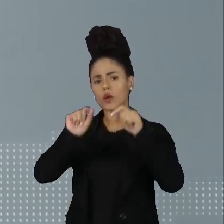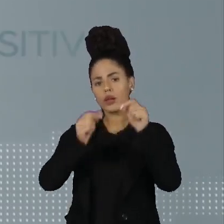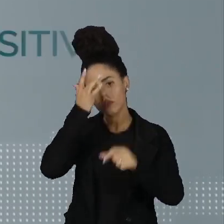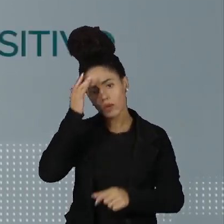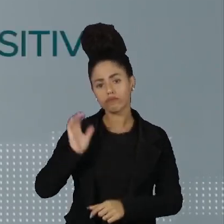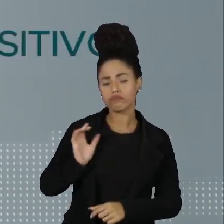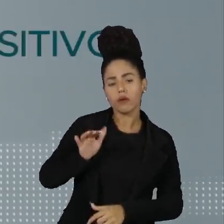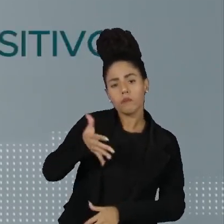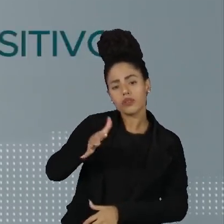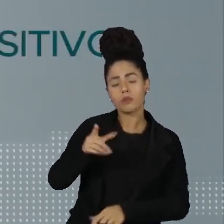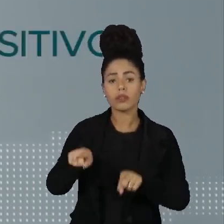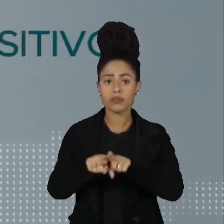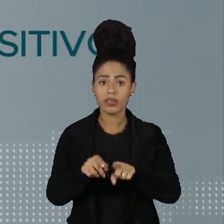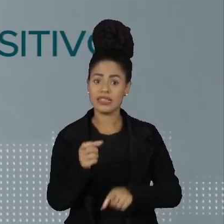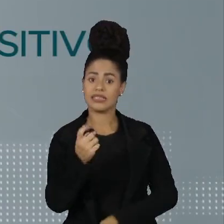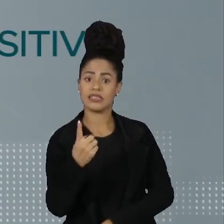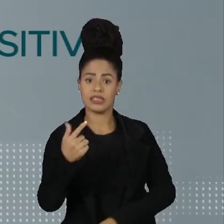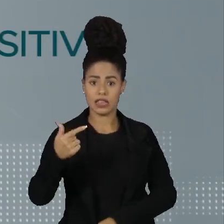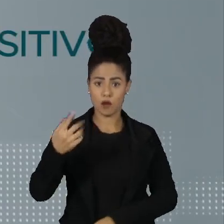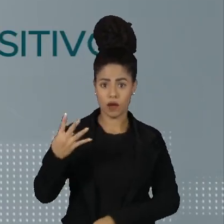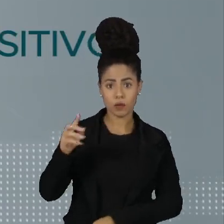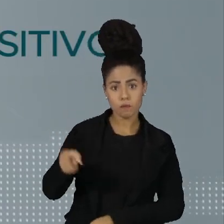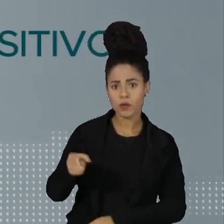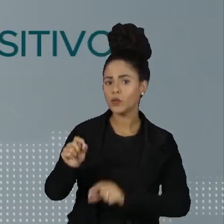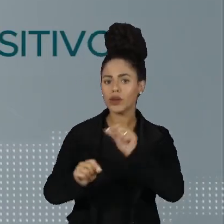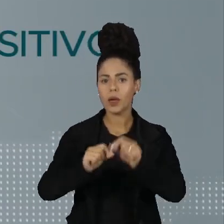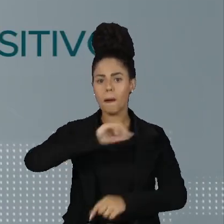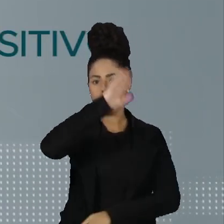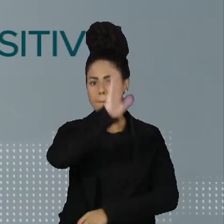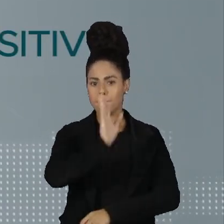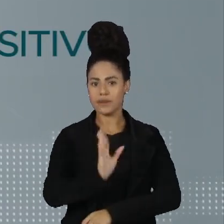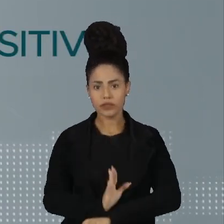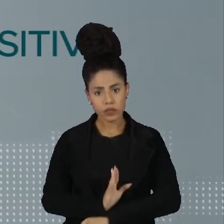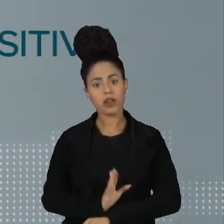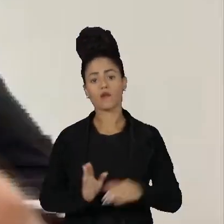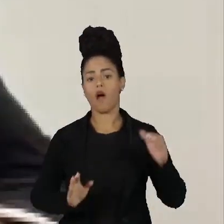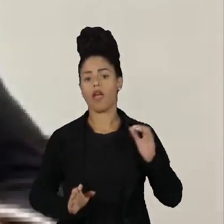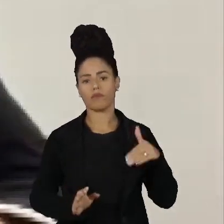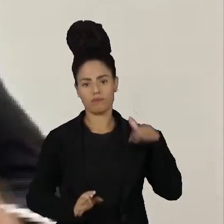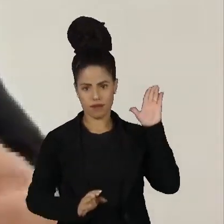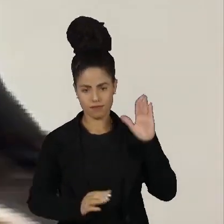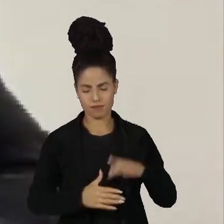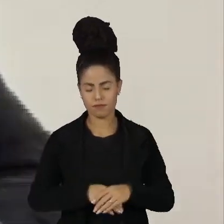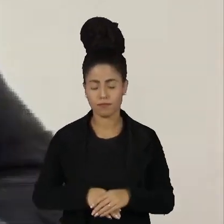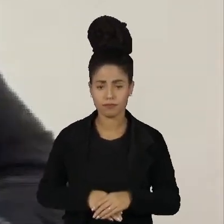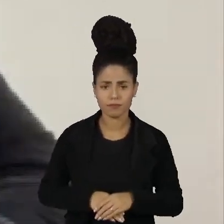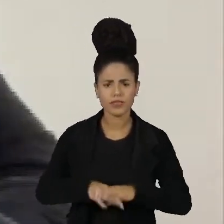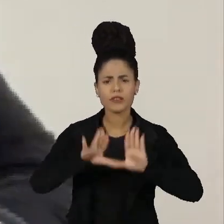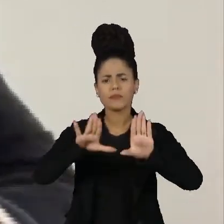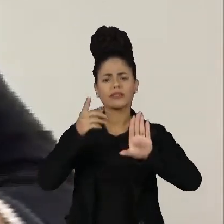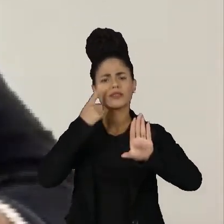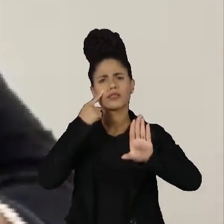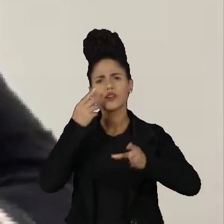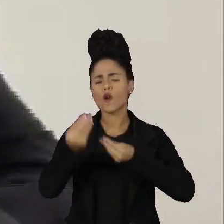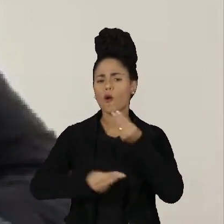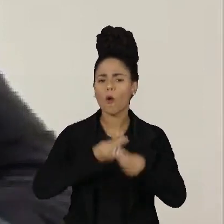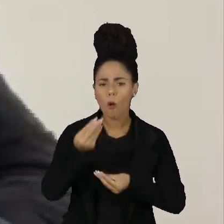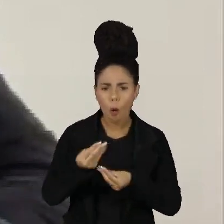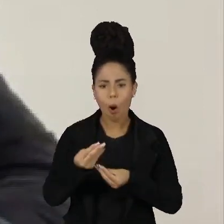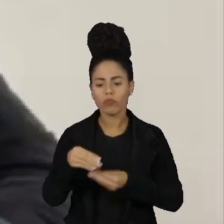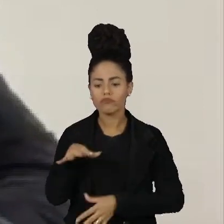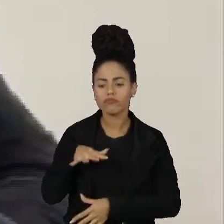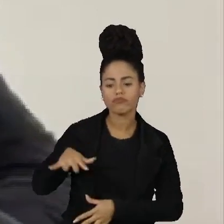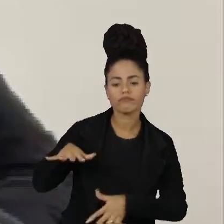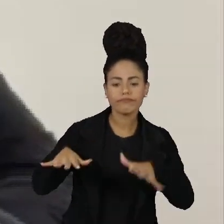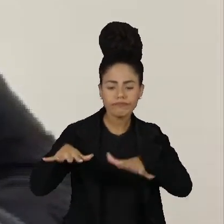média e 174 mil são de brasileiros com maior poder aquisitivo. A gente tem o que a gente chama de desertos